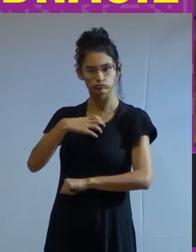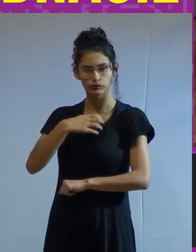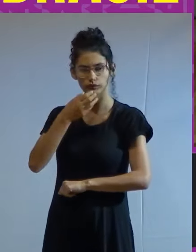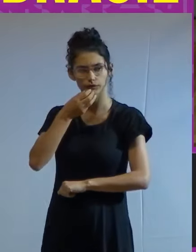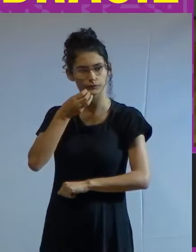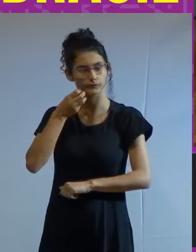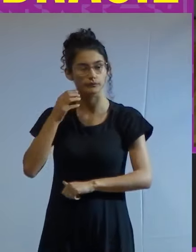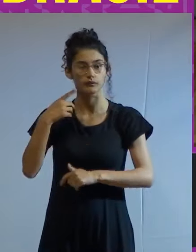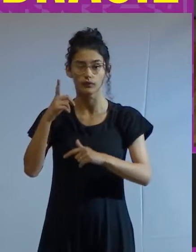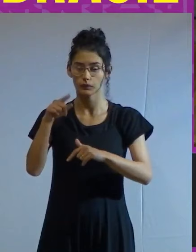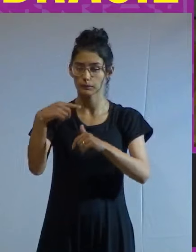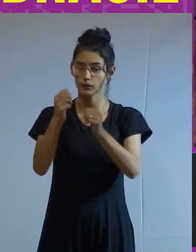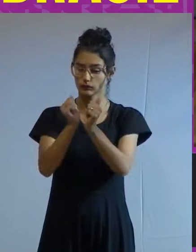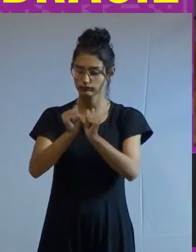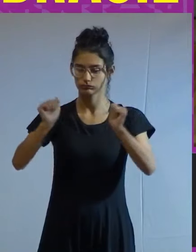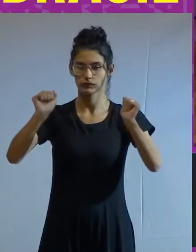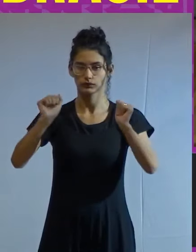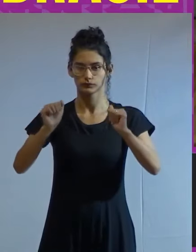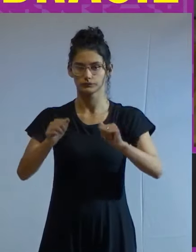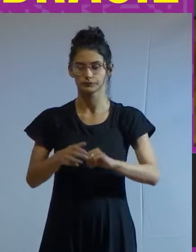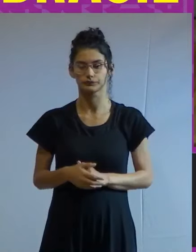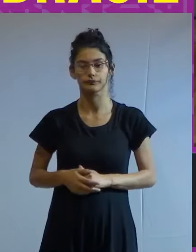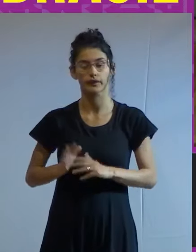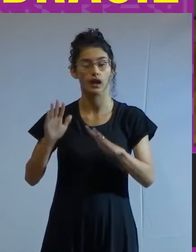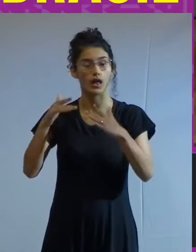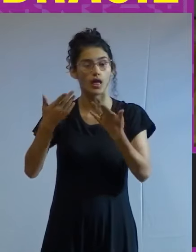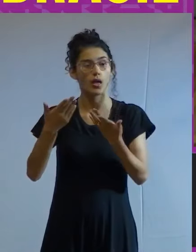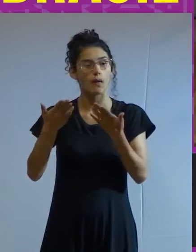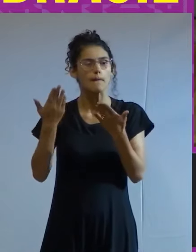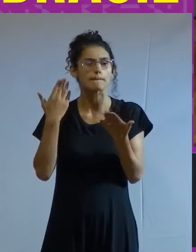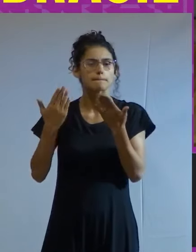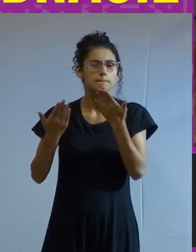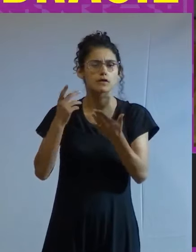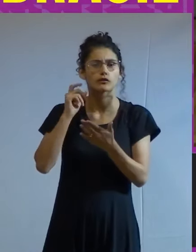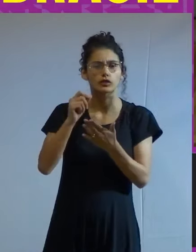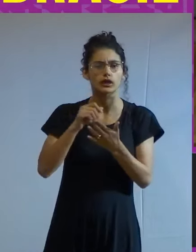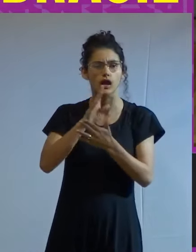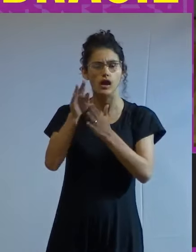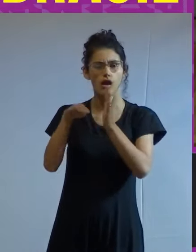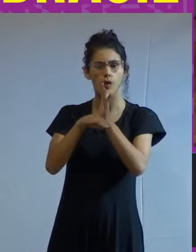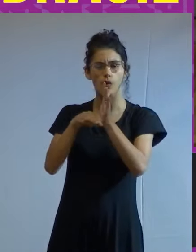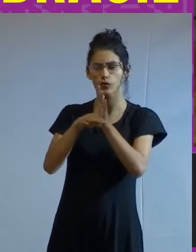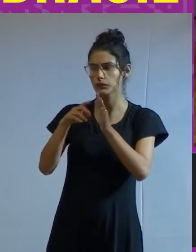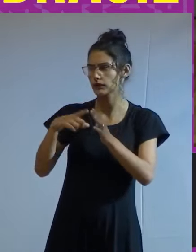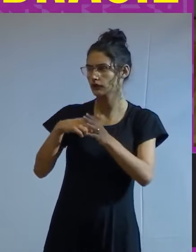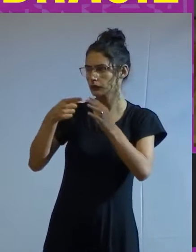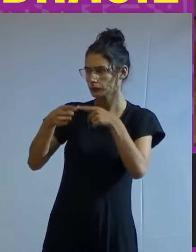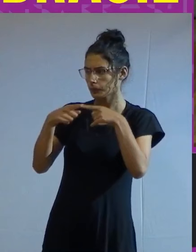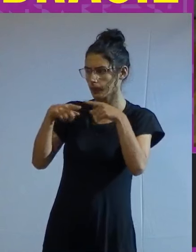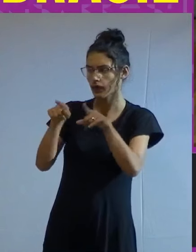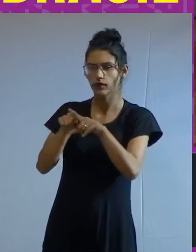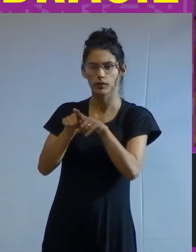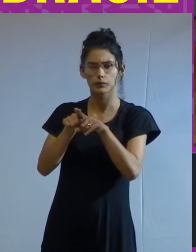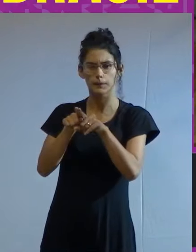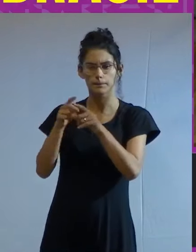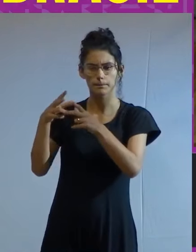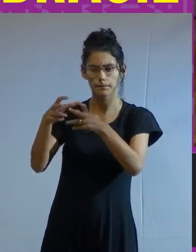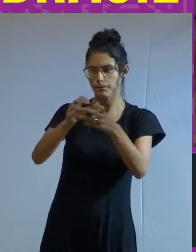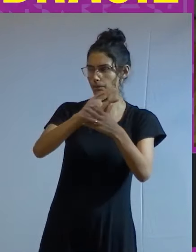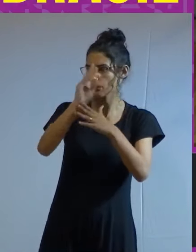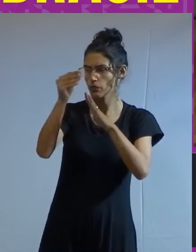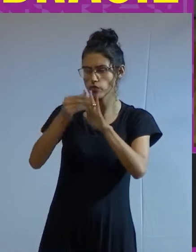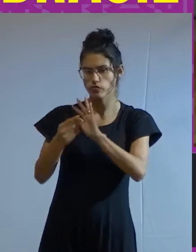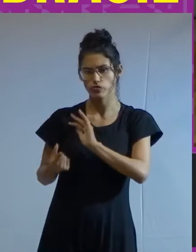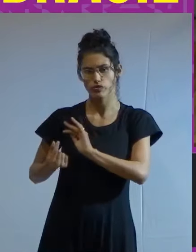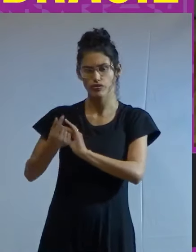após a abolição, sendo pouco provável que esta última haja provocado uma redistribuição de